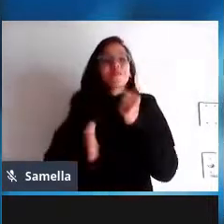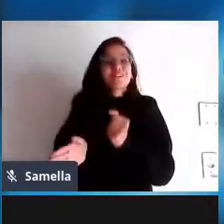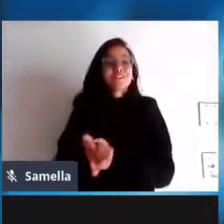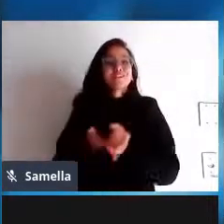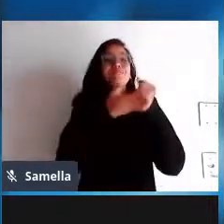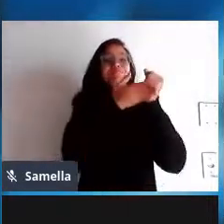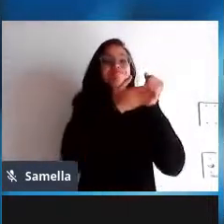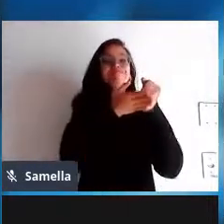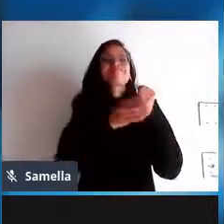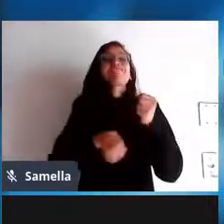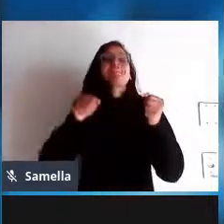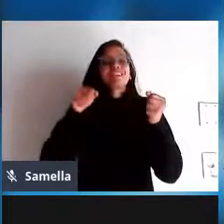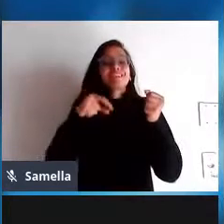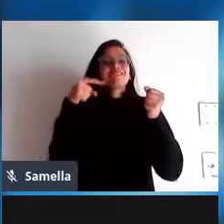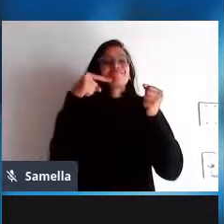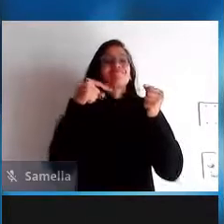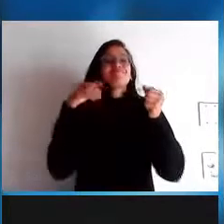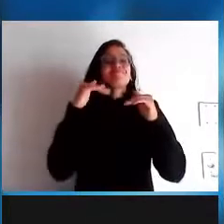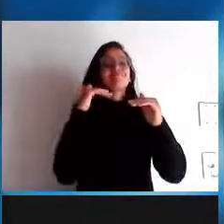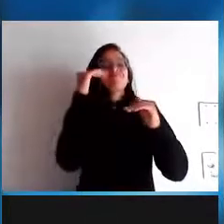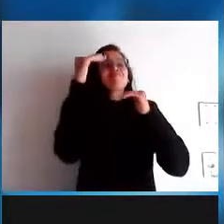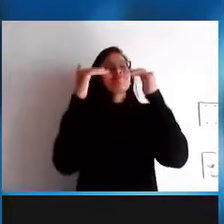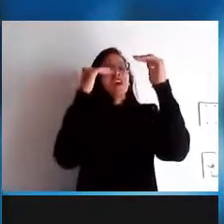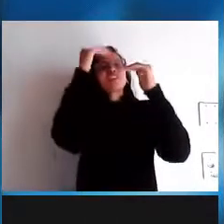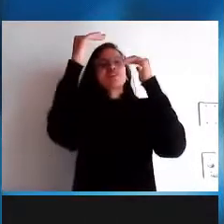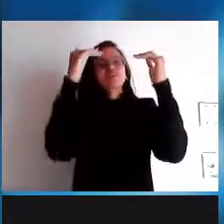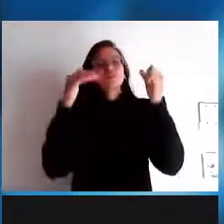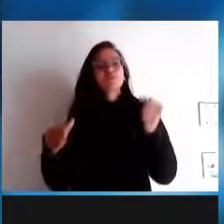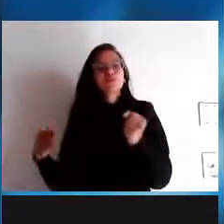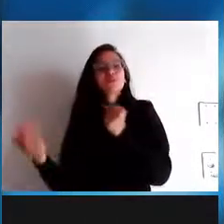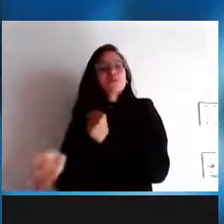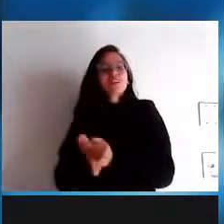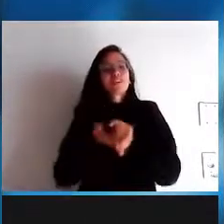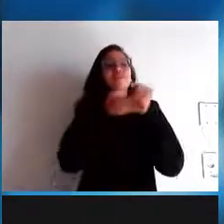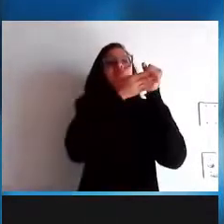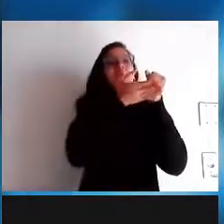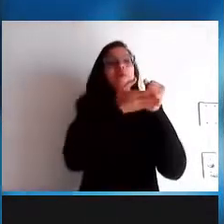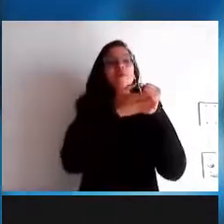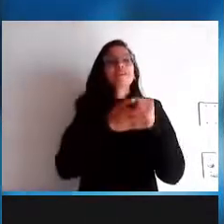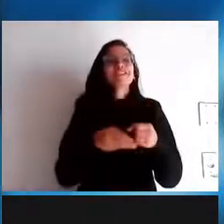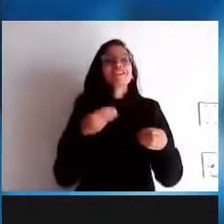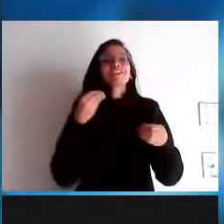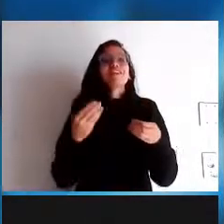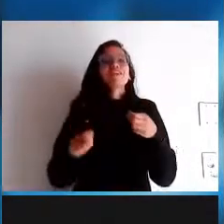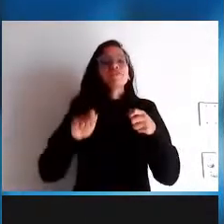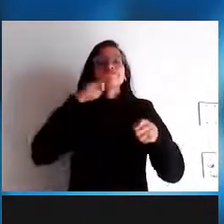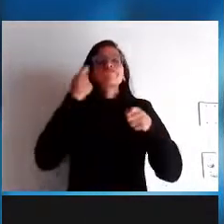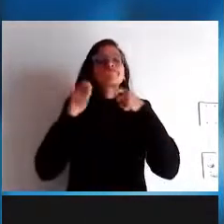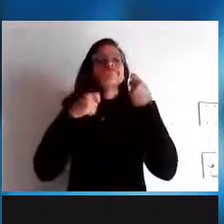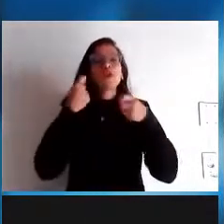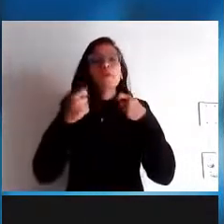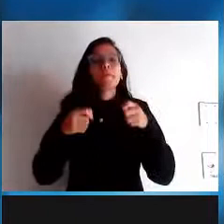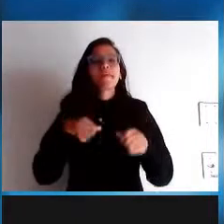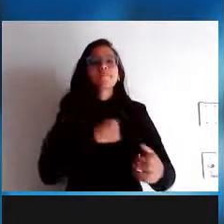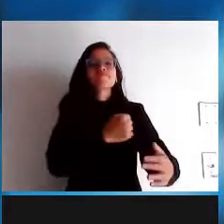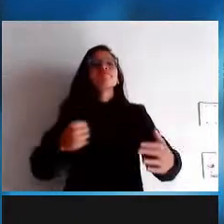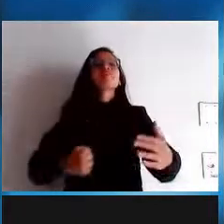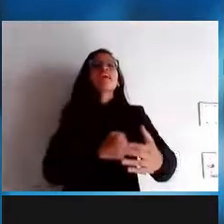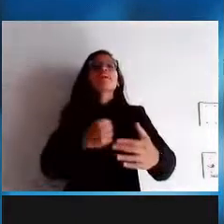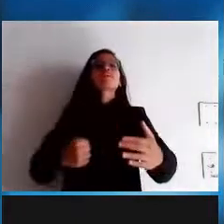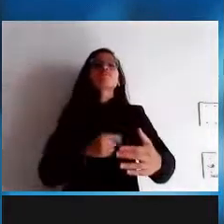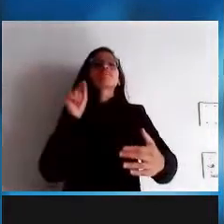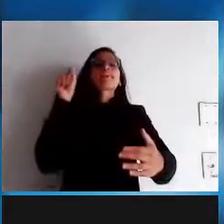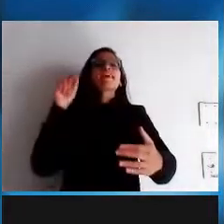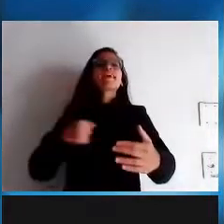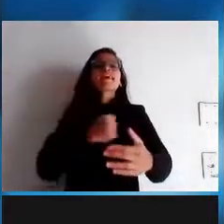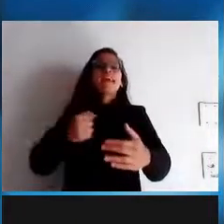de quem vai fazer a comida a gente depende de quem vai coletar a seiva da árvore para fazer o fogo de quem